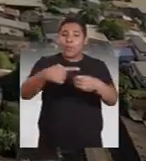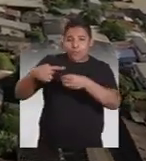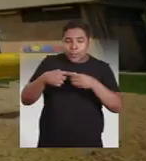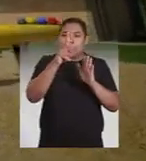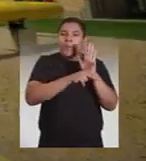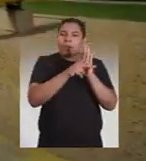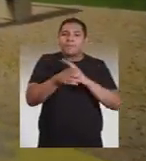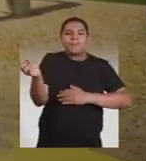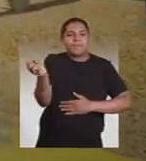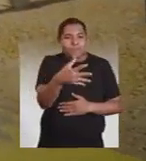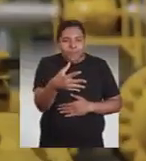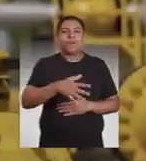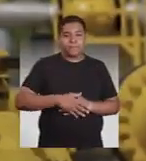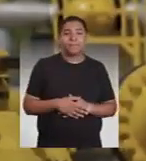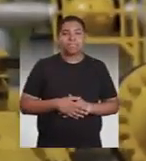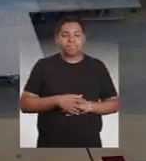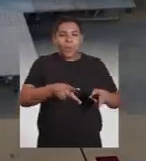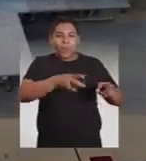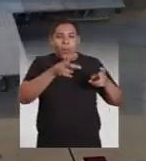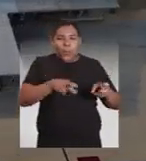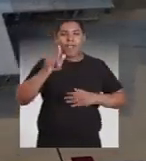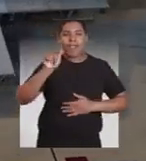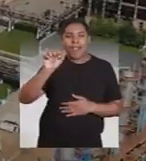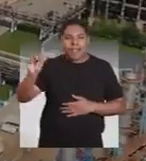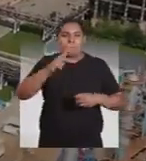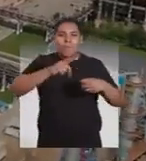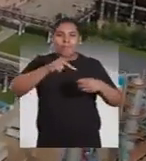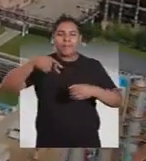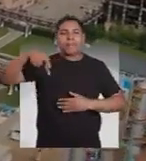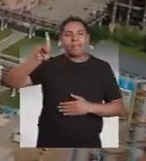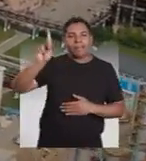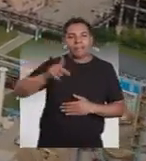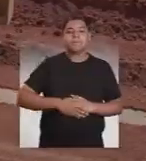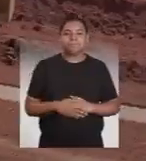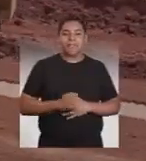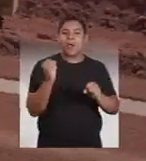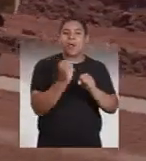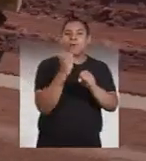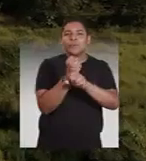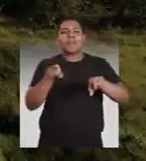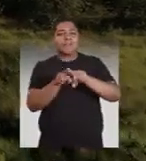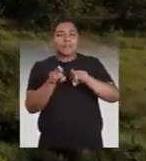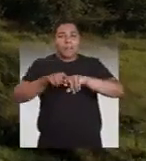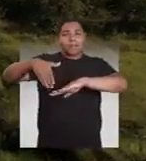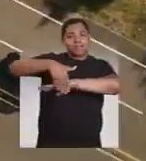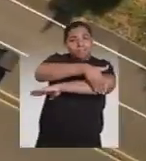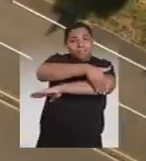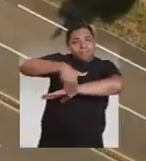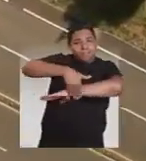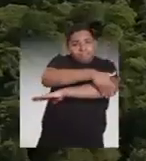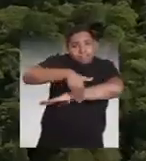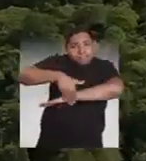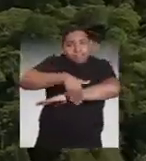interior, com novas matrizes econômicas, explorando gás, petróleo e potássio. Na construção e recuperação de